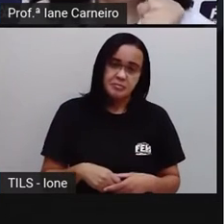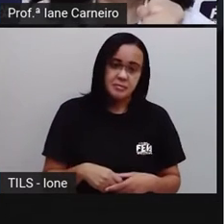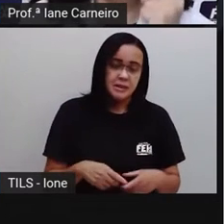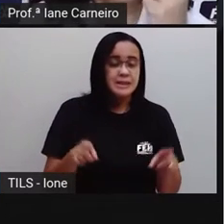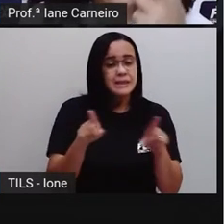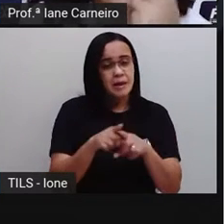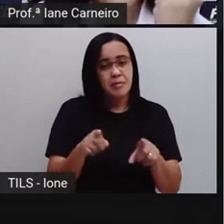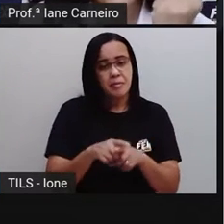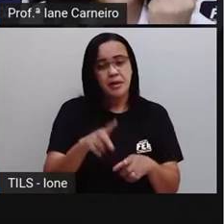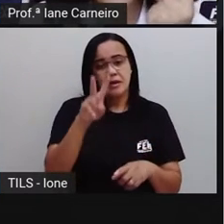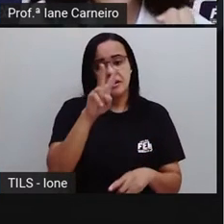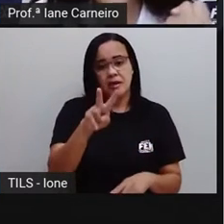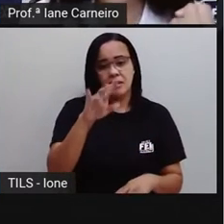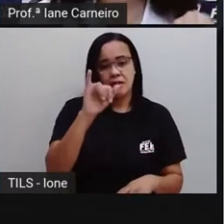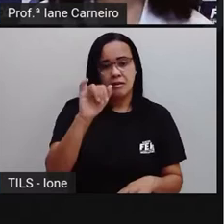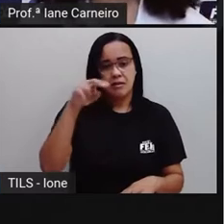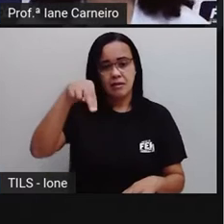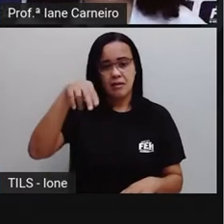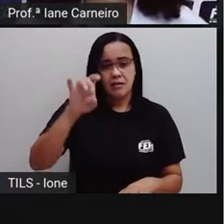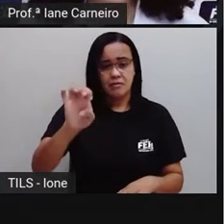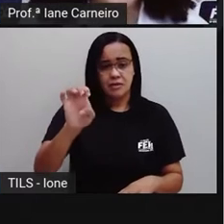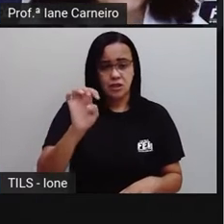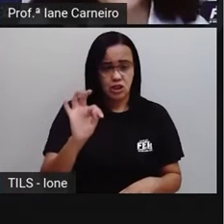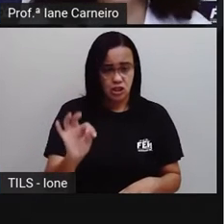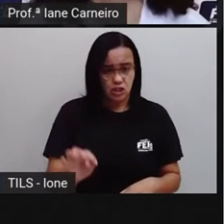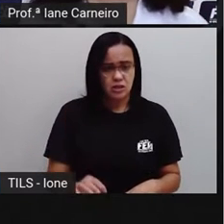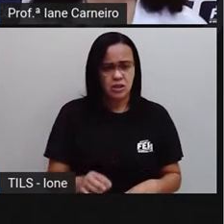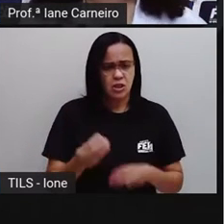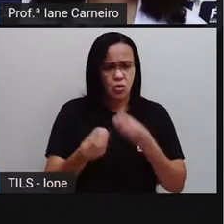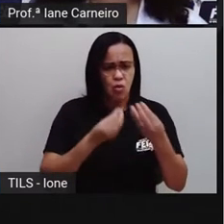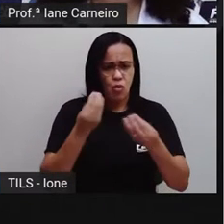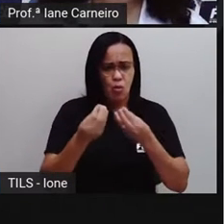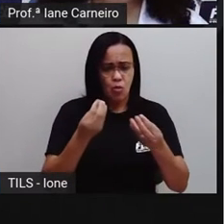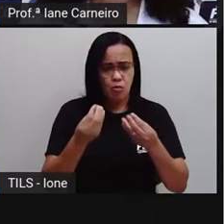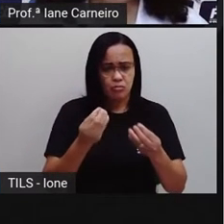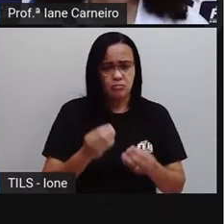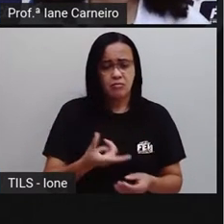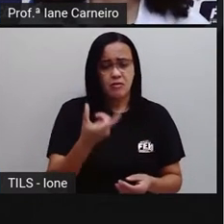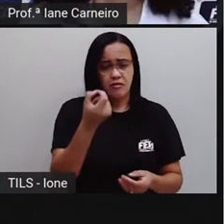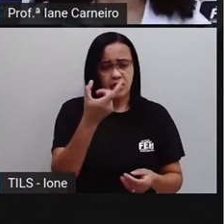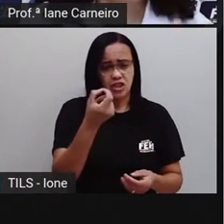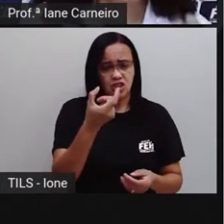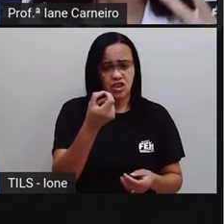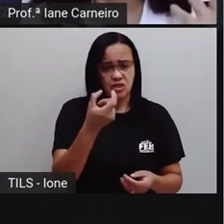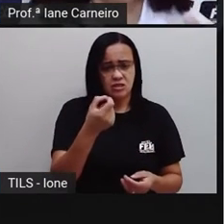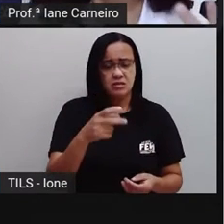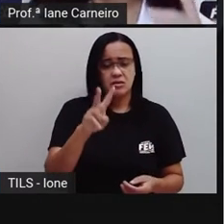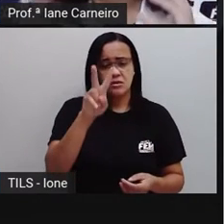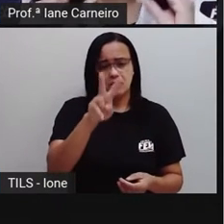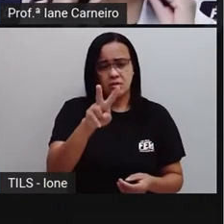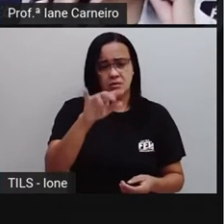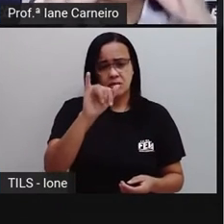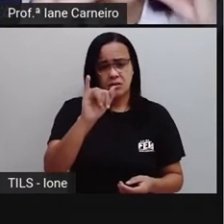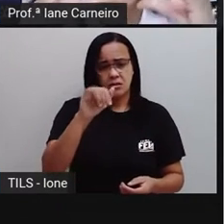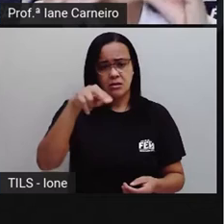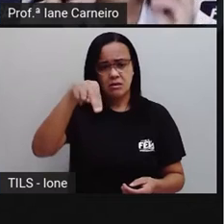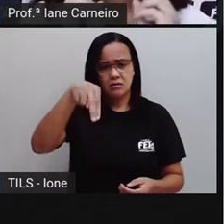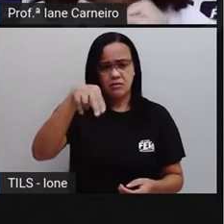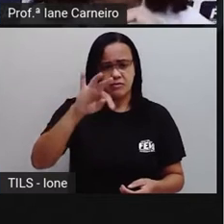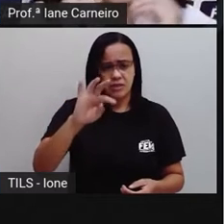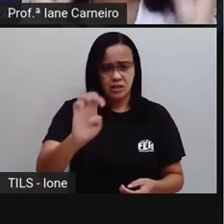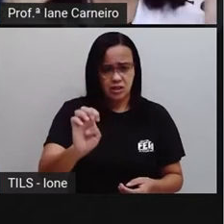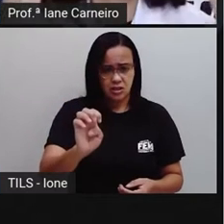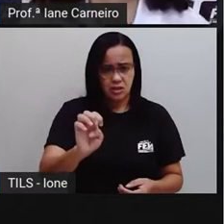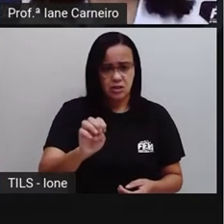um Vê mais preso também. Vinte, né? Vó, Vó, já é um Vó